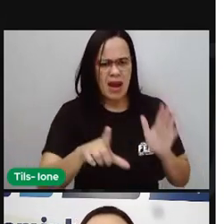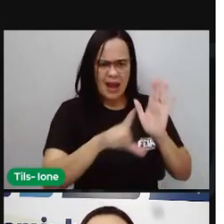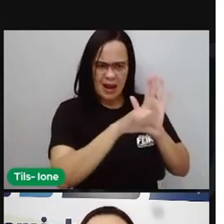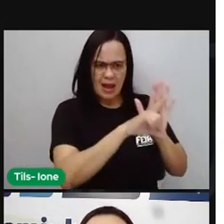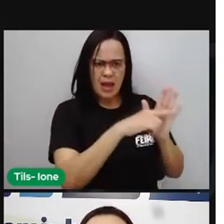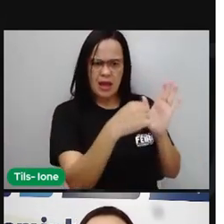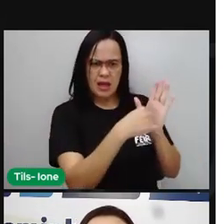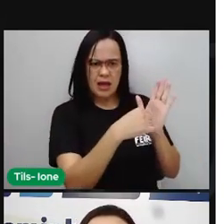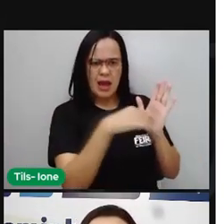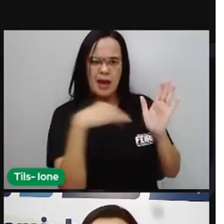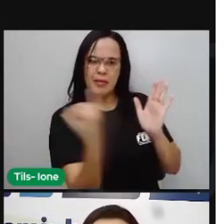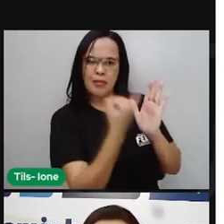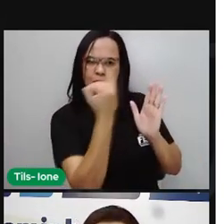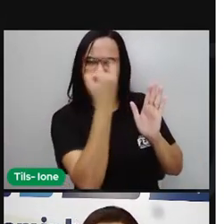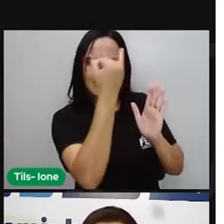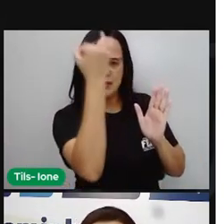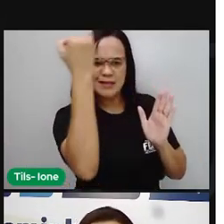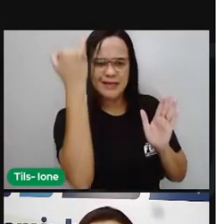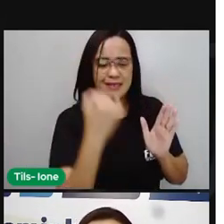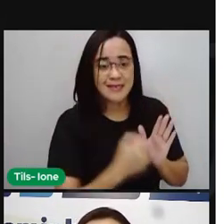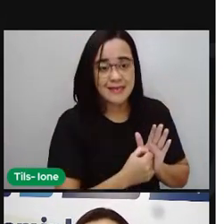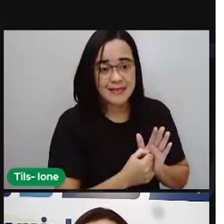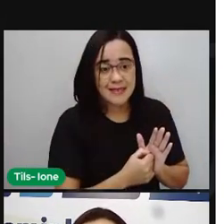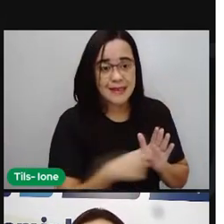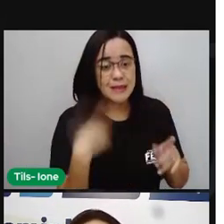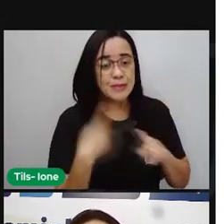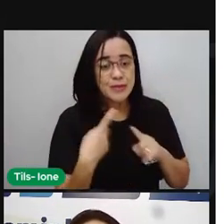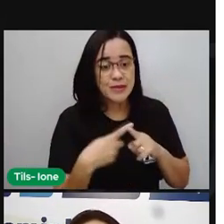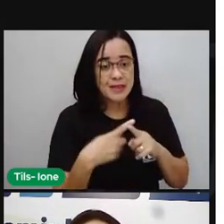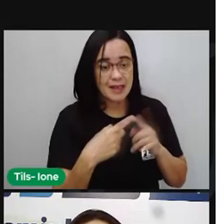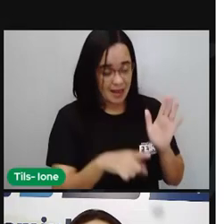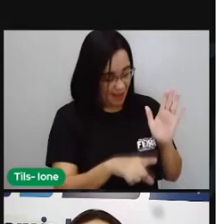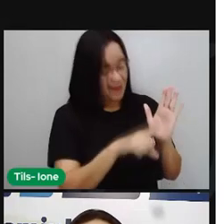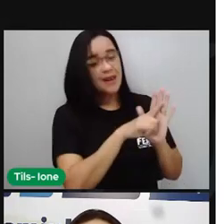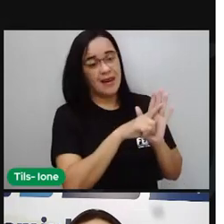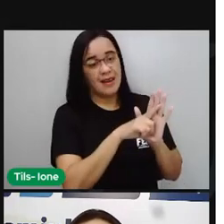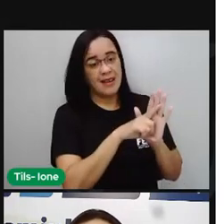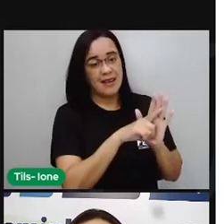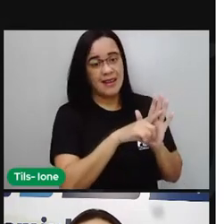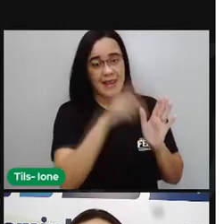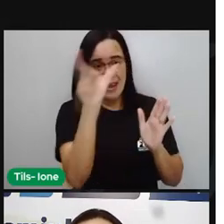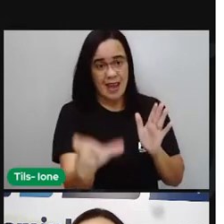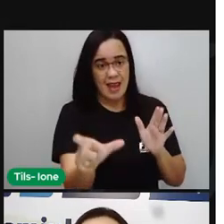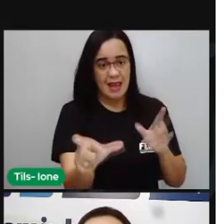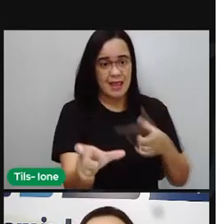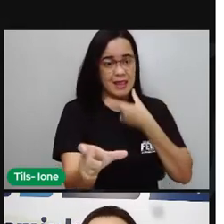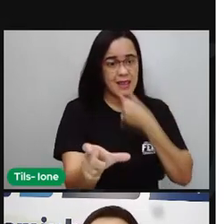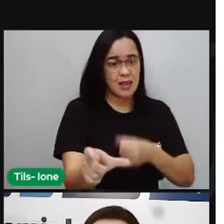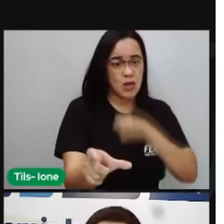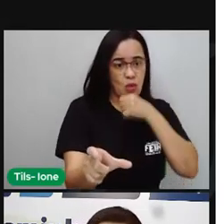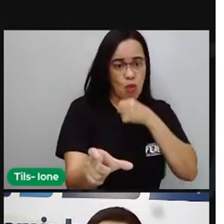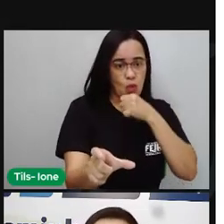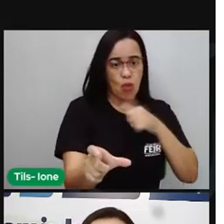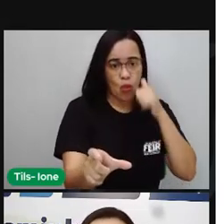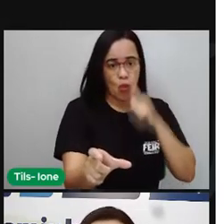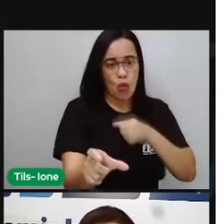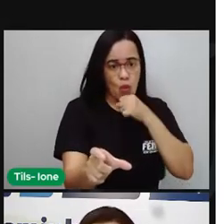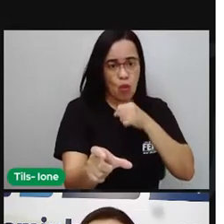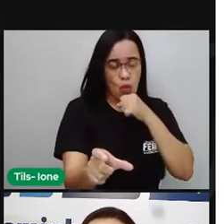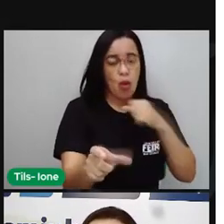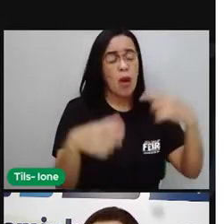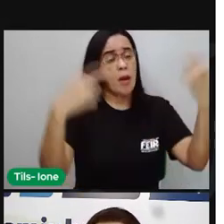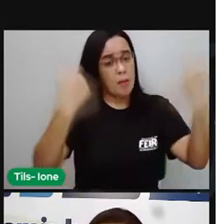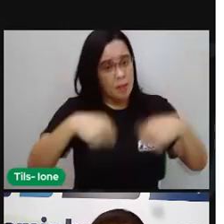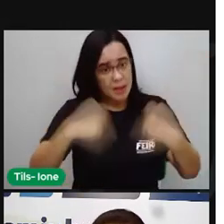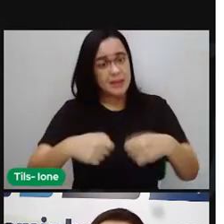porque, a partir dessas leis, os idosos passam a ter aí direitos que